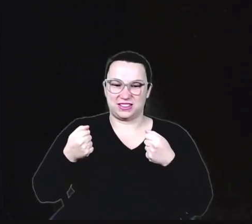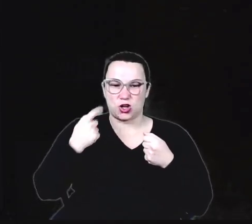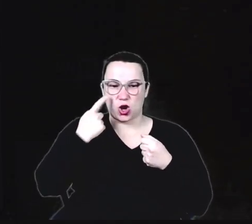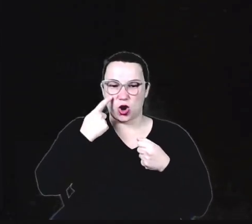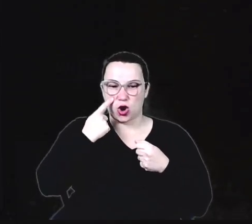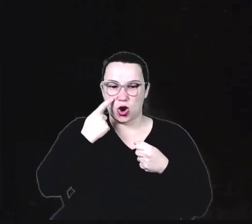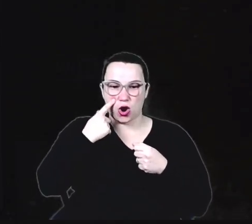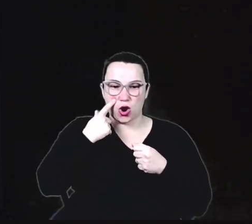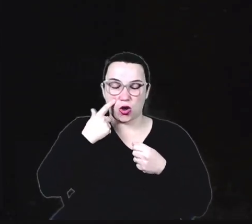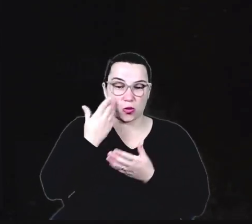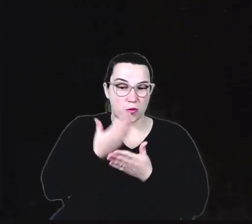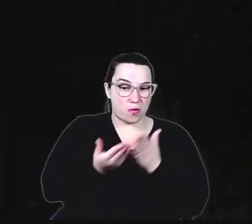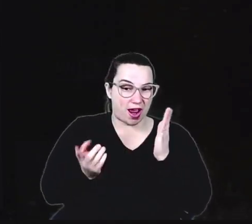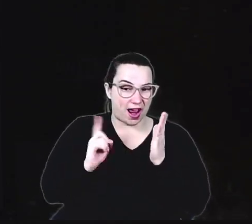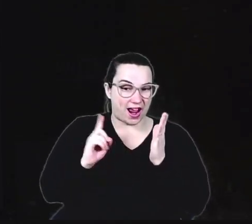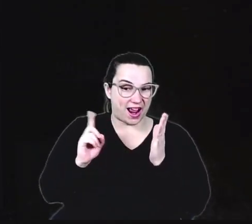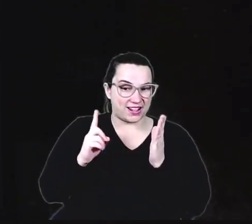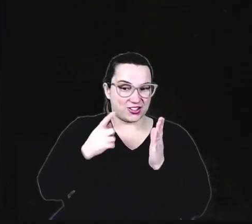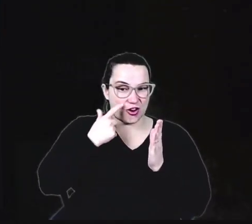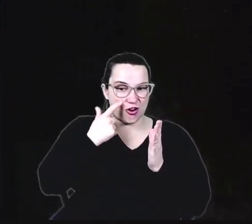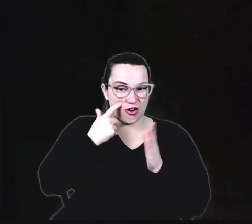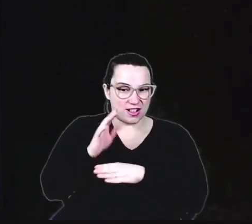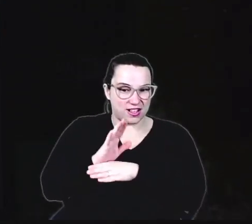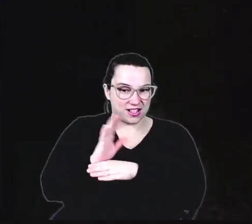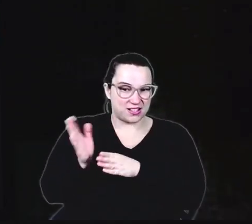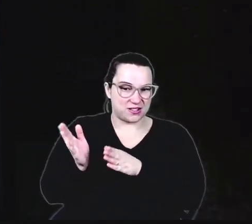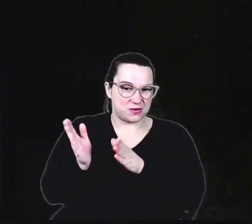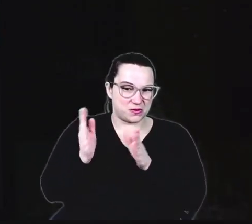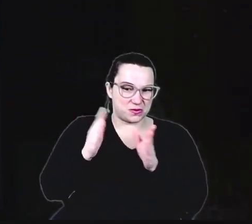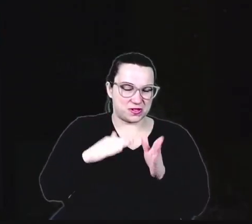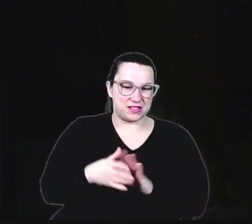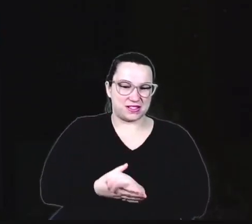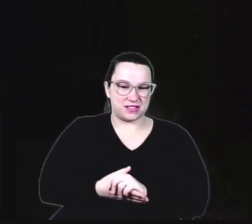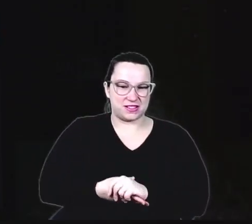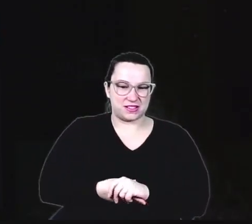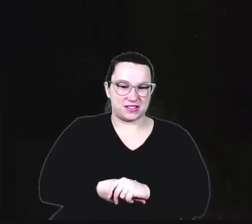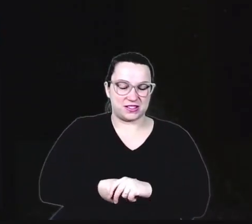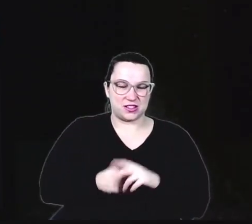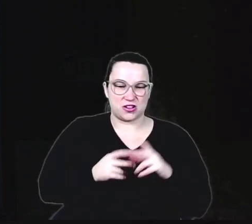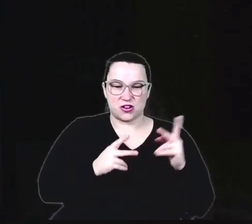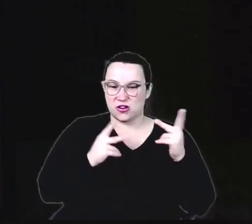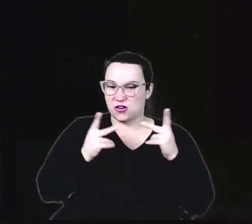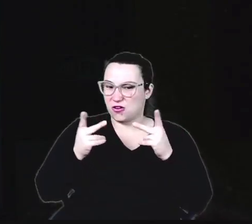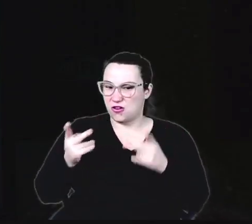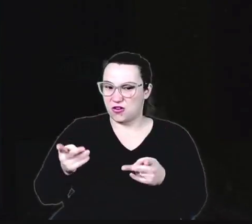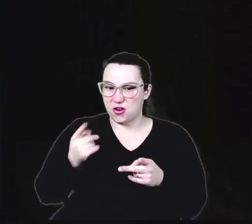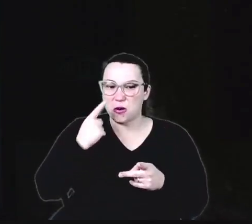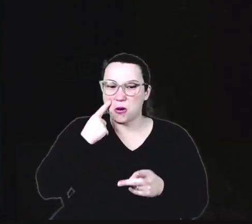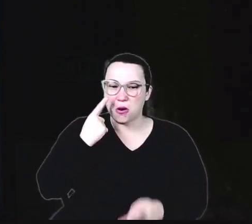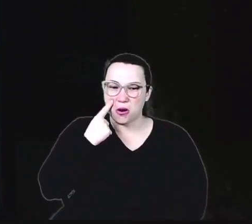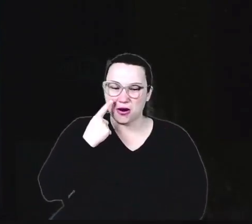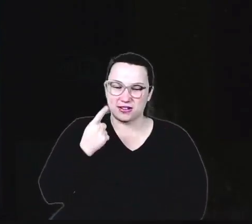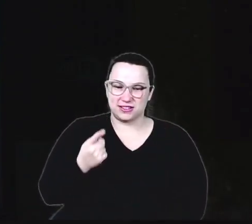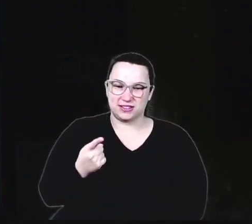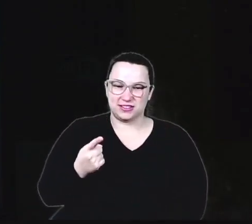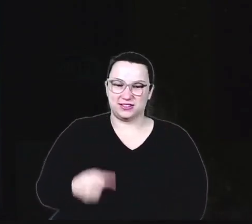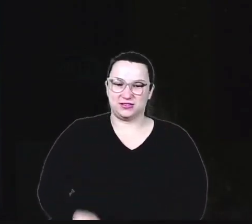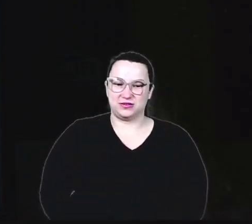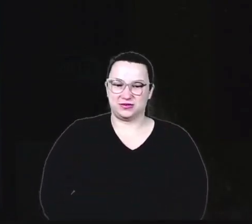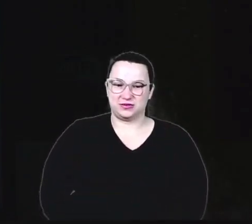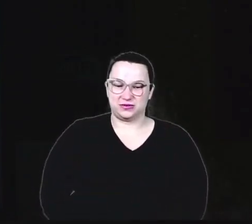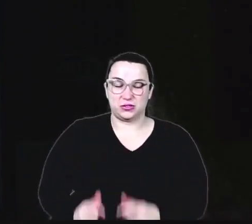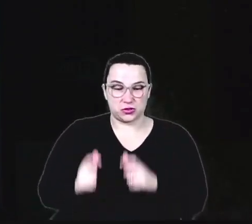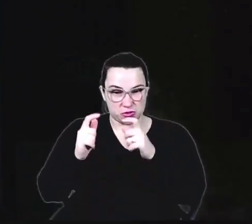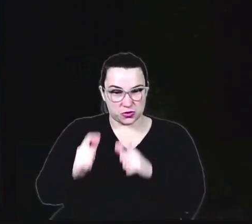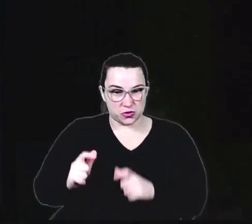não perca nenhum detalhe desse vídeo. Olha essa visita incrível que eu vim fazer. Vou mostrar para vocês esse espaço que a